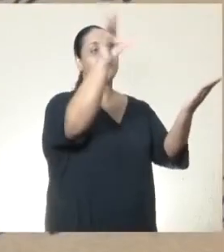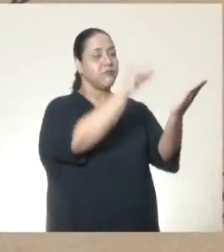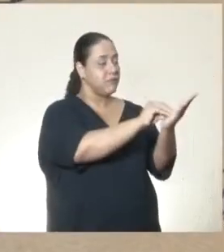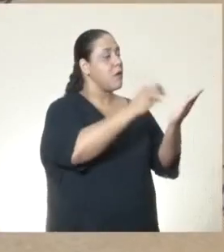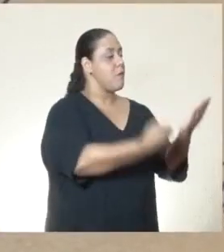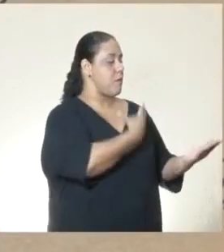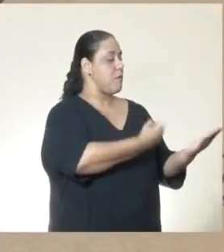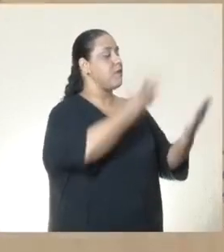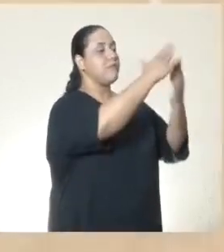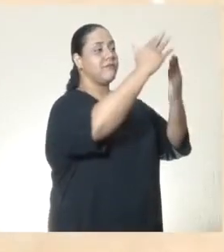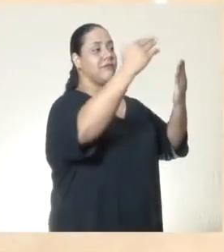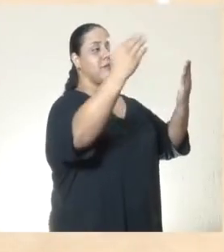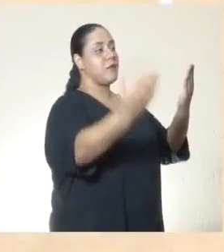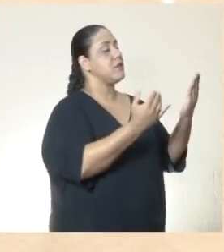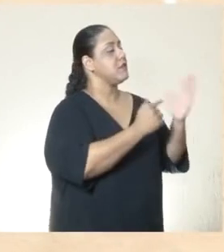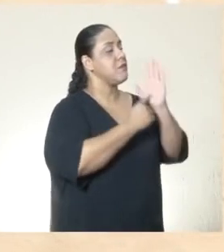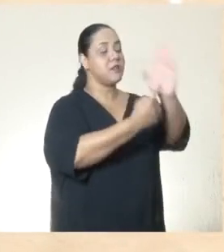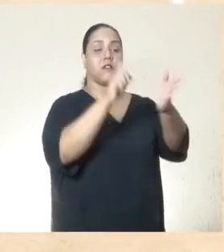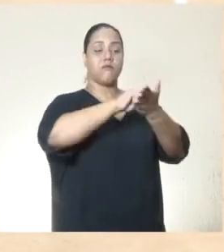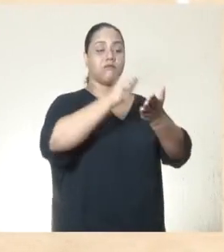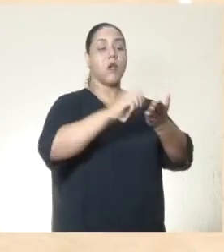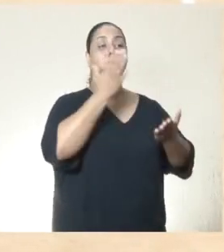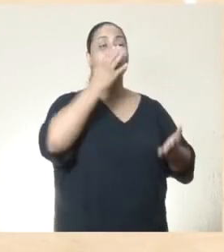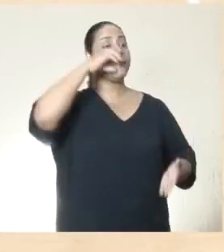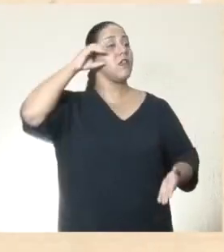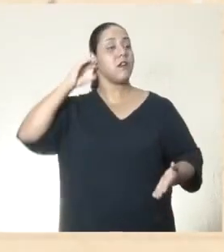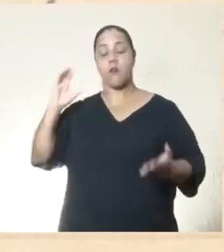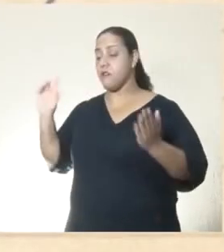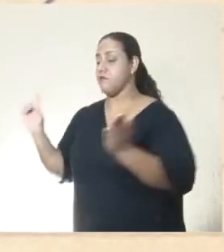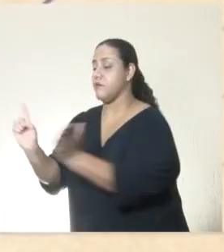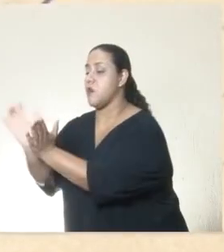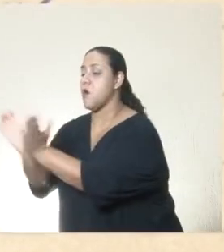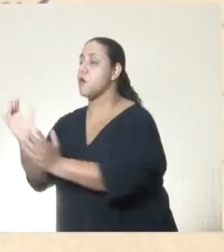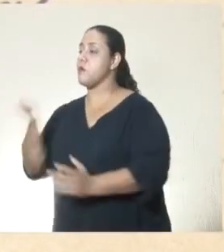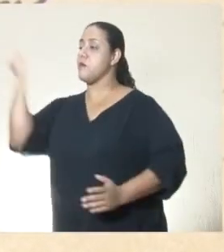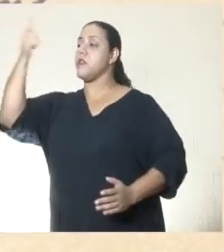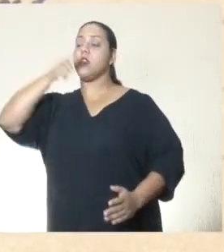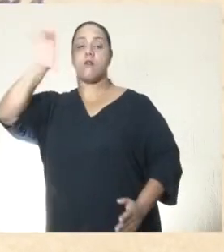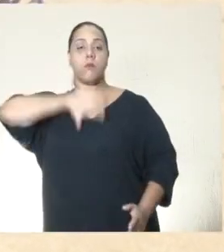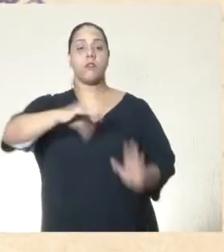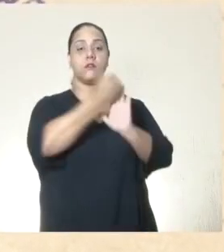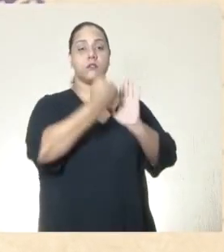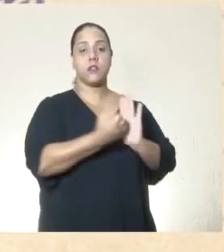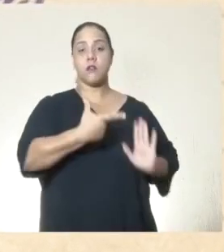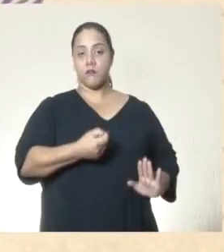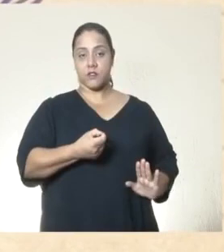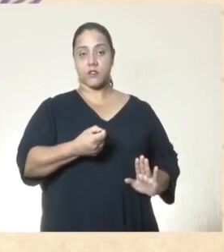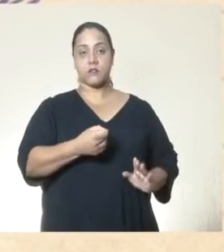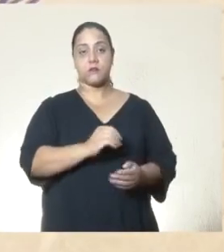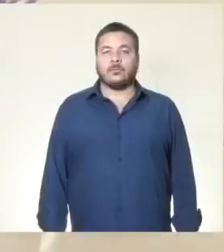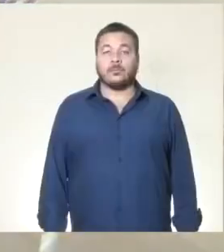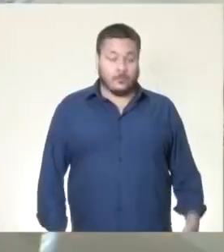poemas que consagraram o estilo da autora e a transformaram em uma das maiores poetisas da língua portuguesa do século XX.